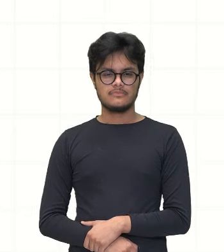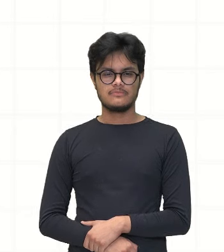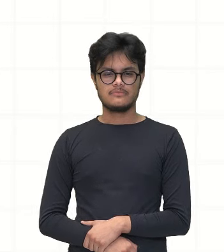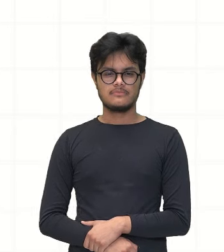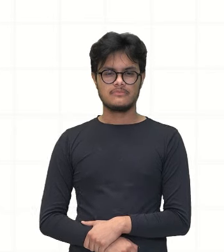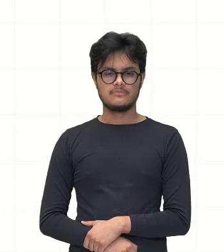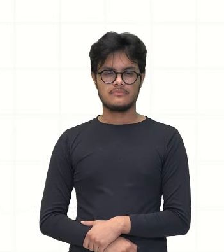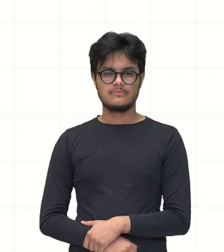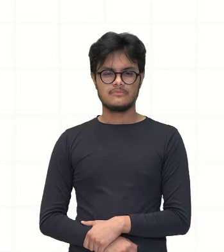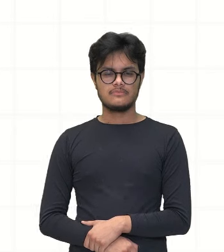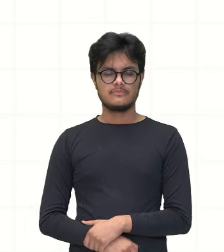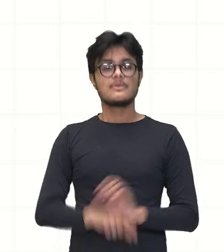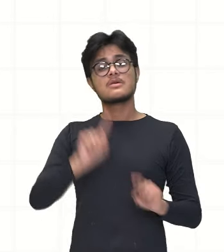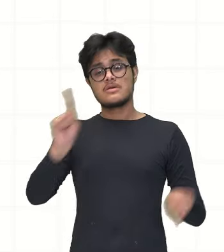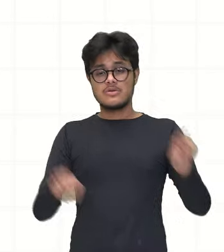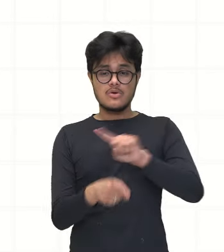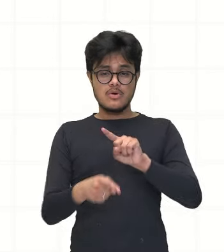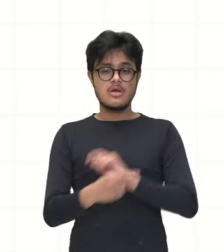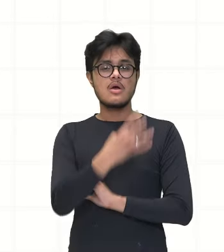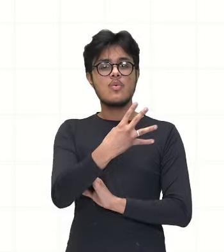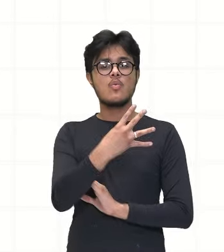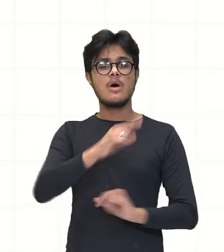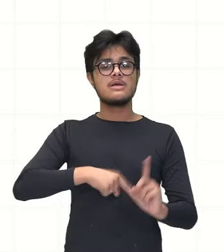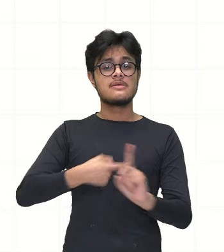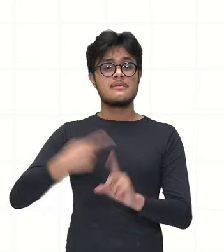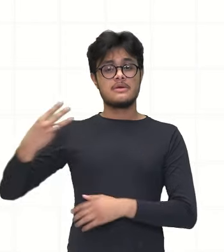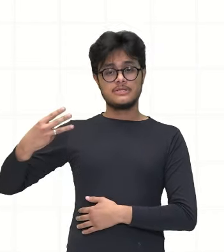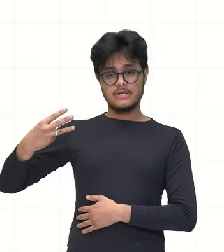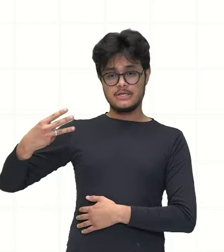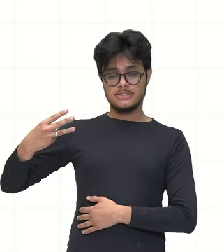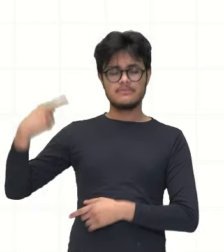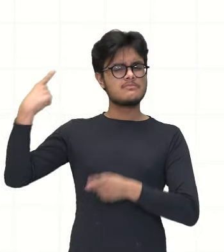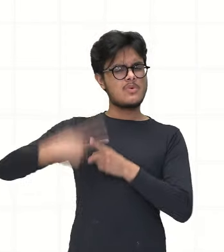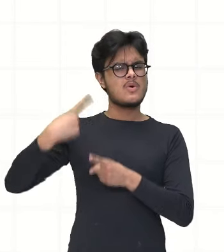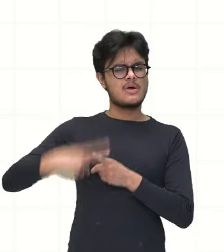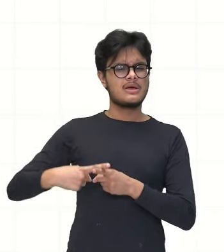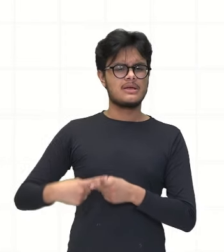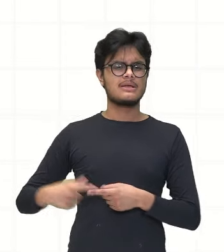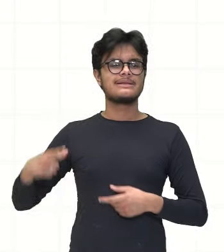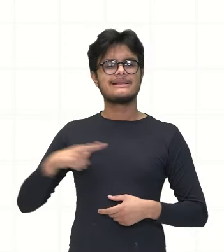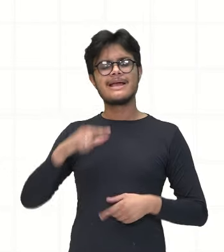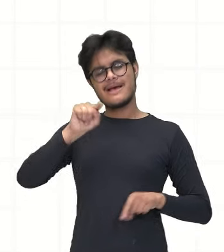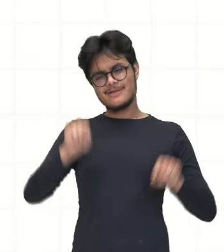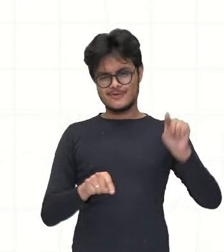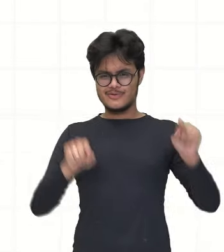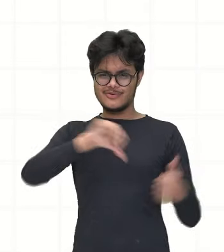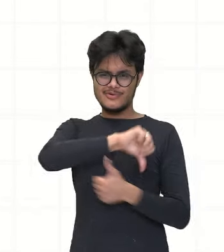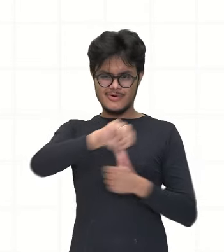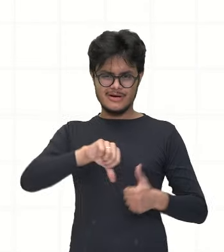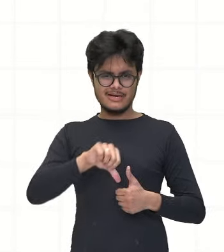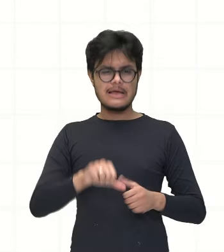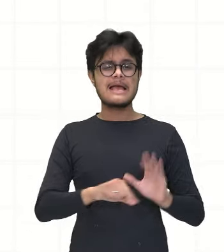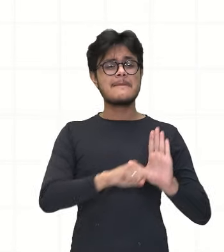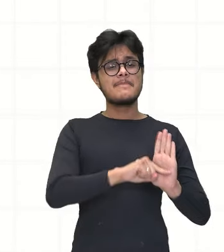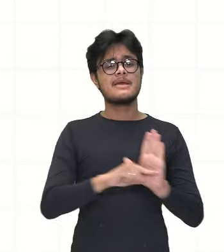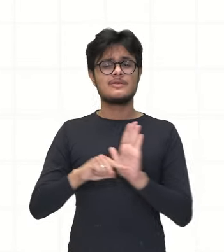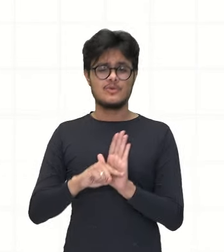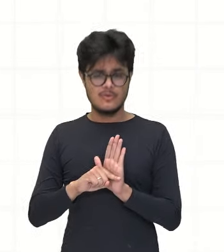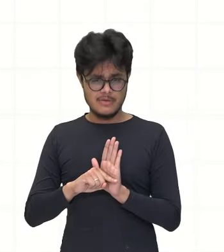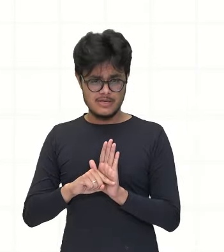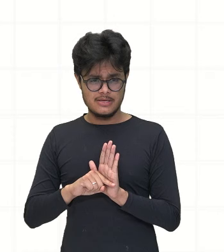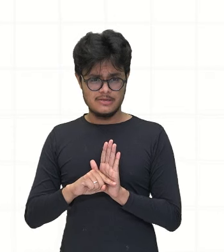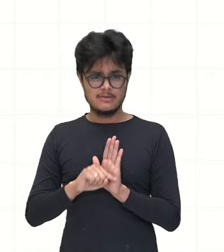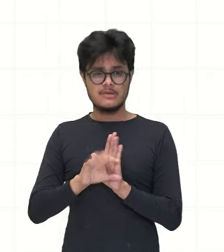mais 3, né? Por que 4 mais 3? Porque tem esse jogo de sinal aqui, ó. O menos de fora do